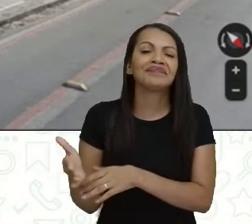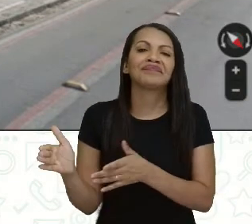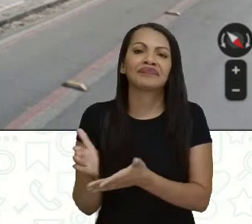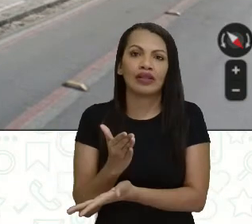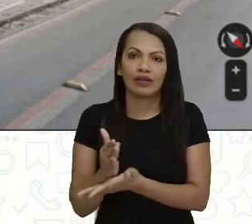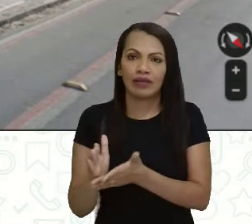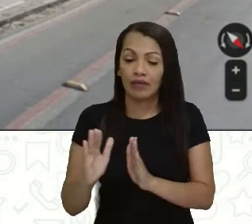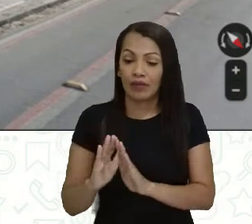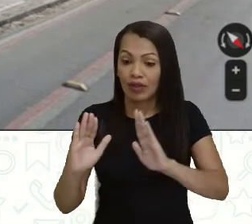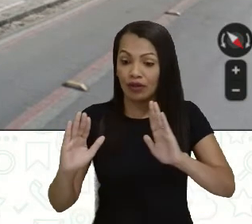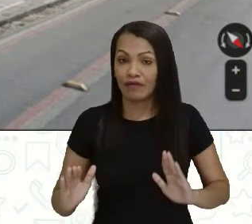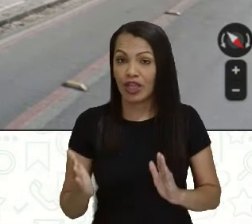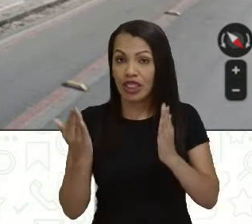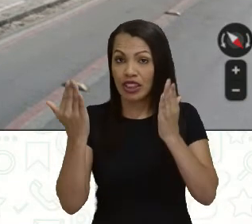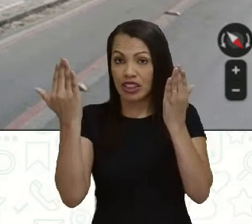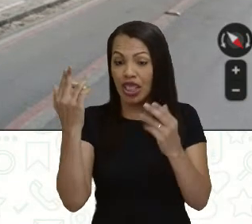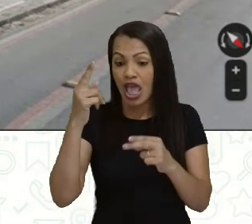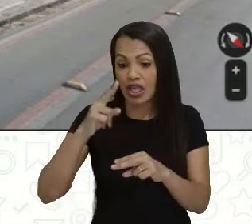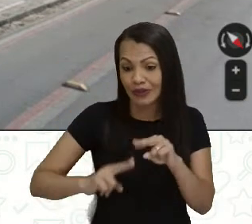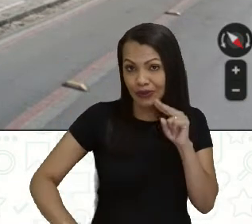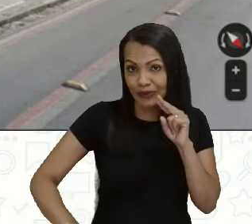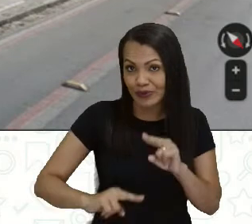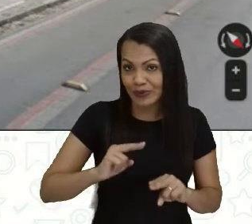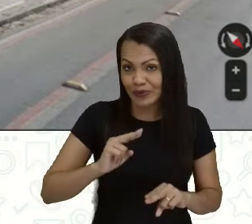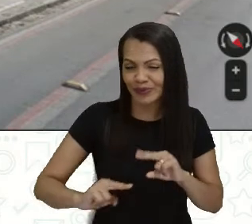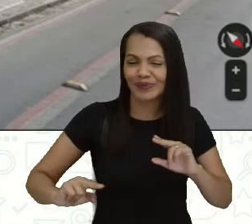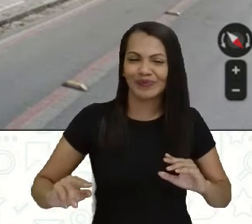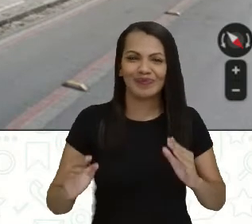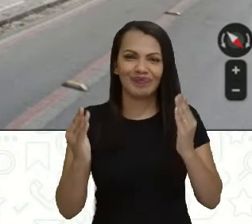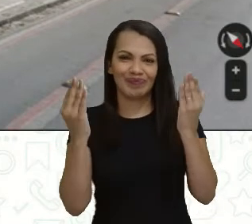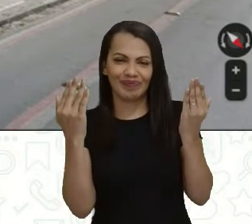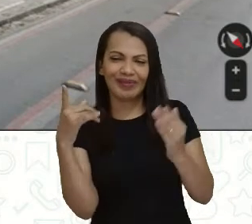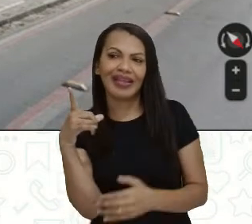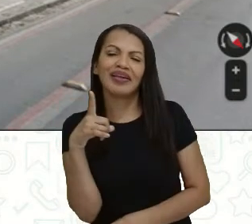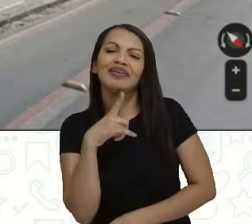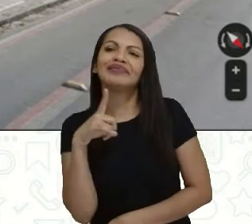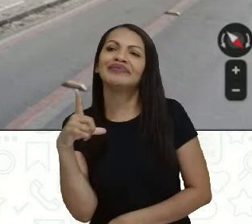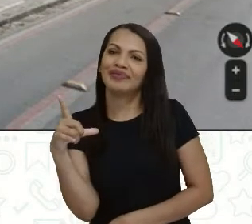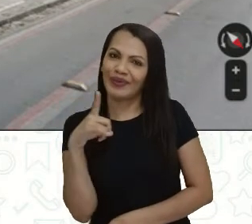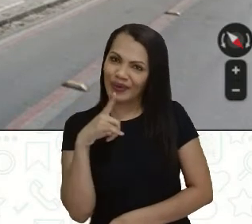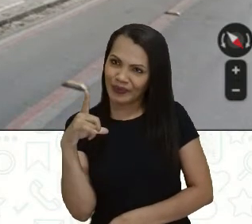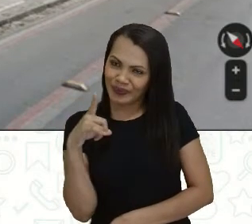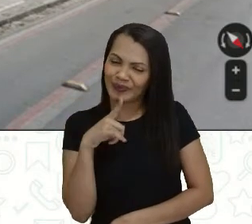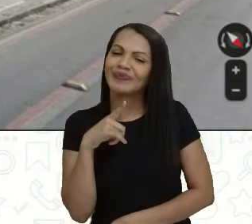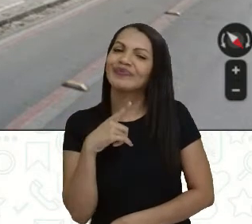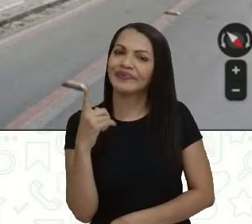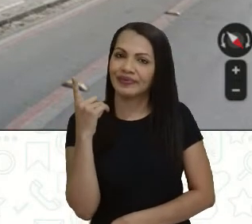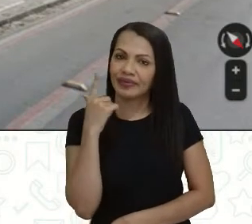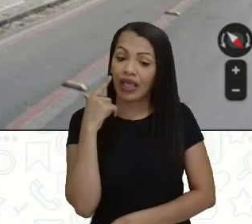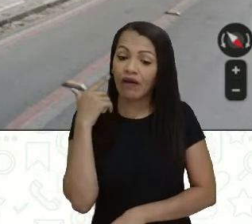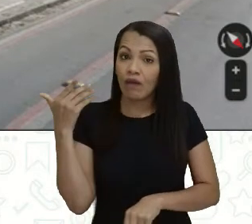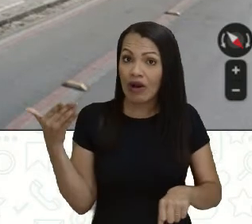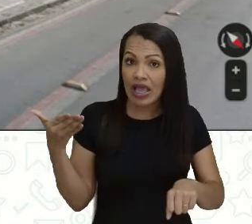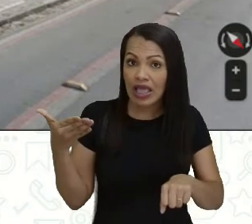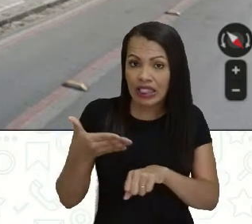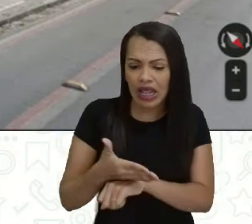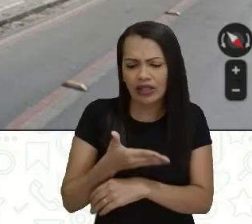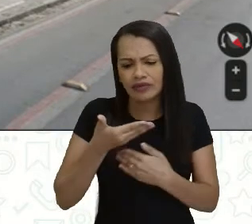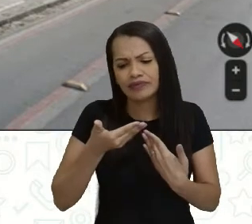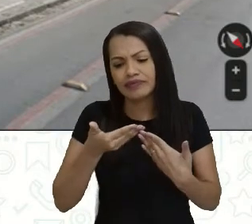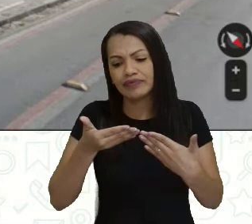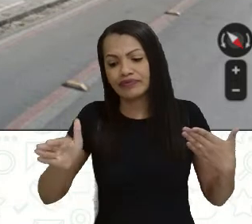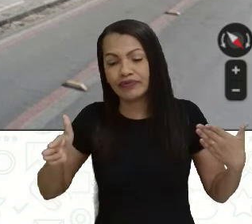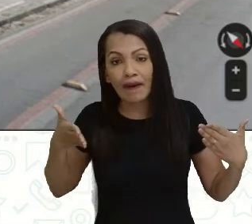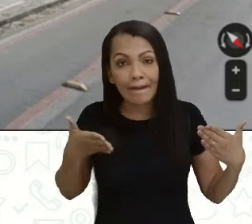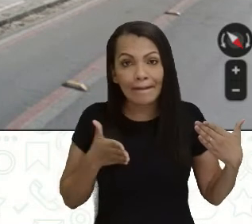festividades juninas, a gente tem aí a entrada, né, pro